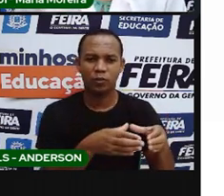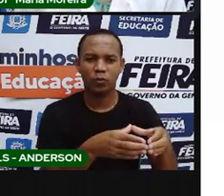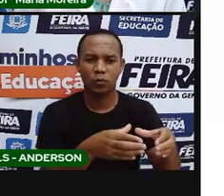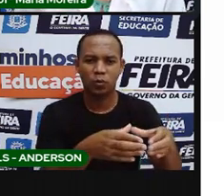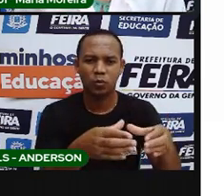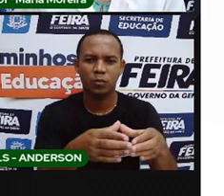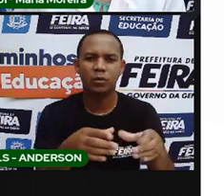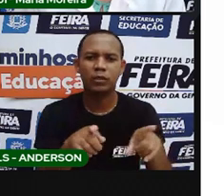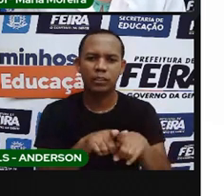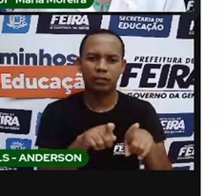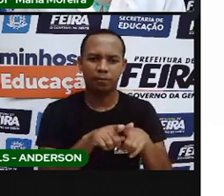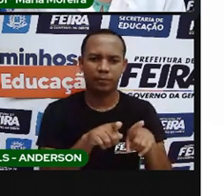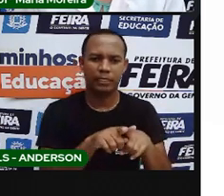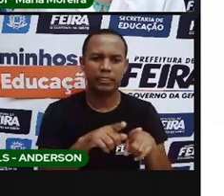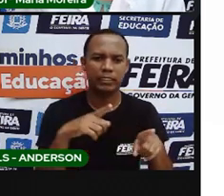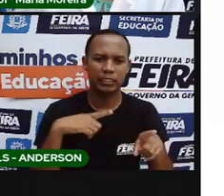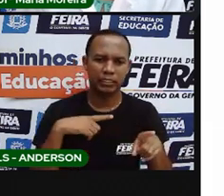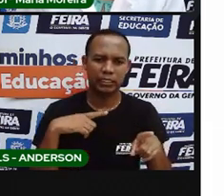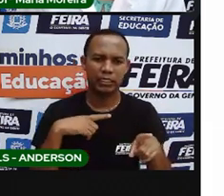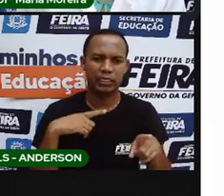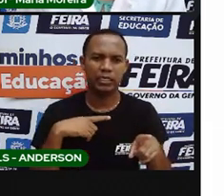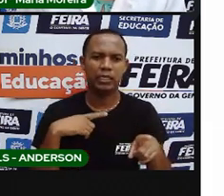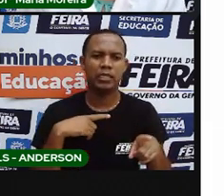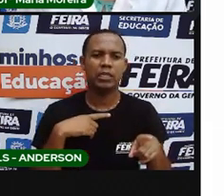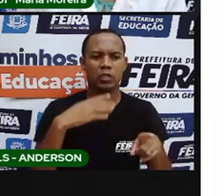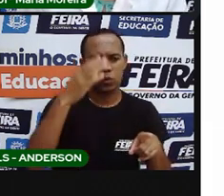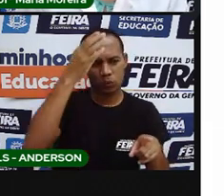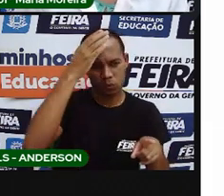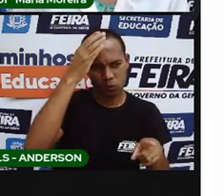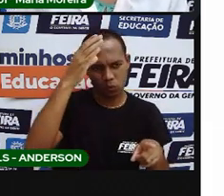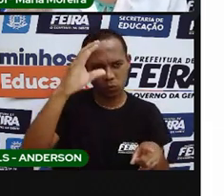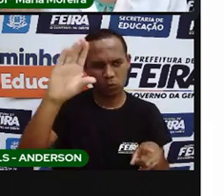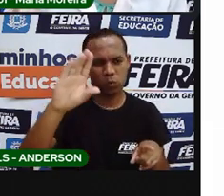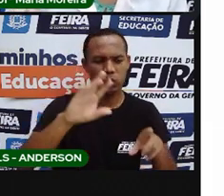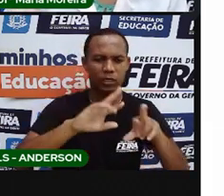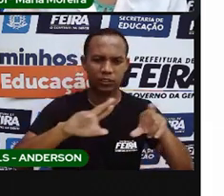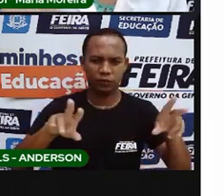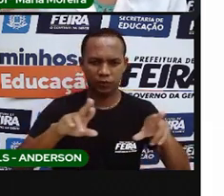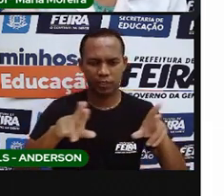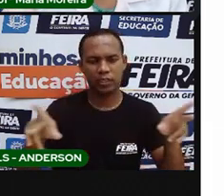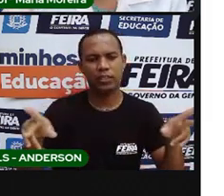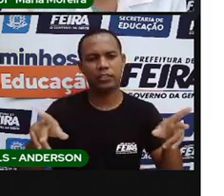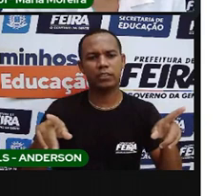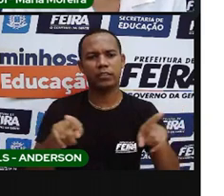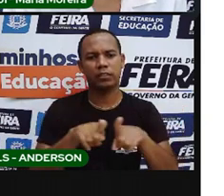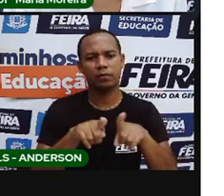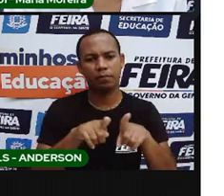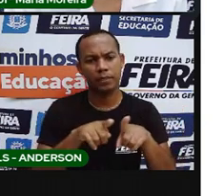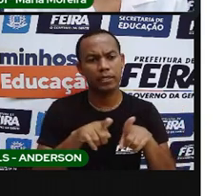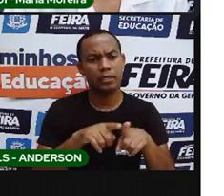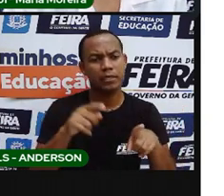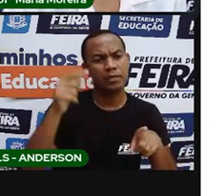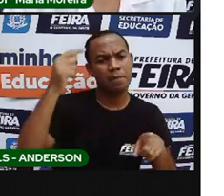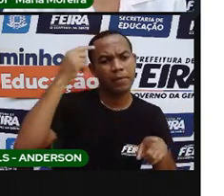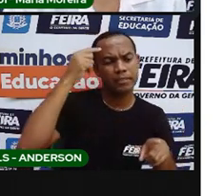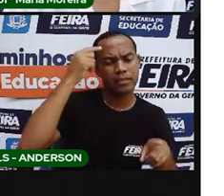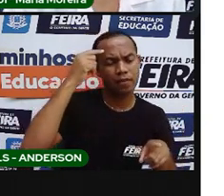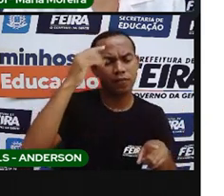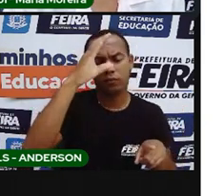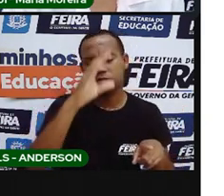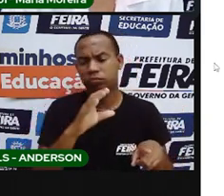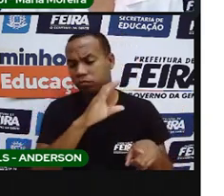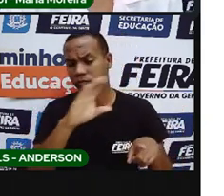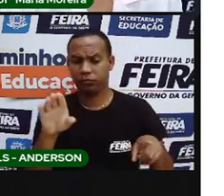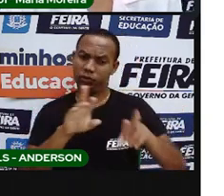apresentavam e ainda apresentavam diferentes práticas culturais, diferentes crentes e diferentes ritos religiosos. Lembra que a Pró